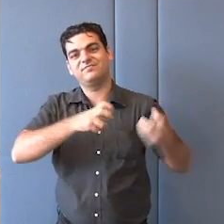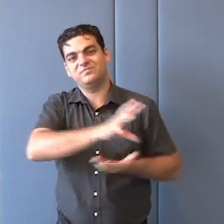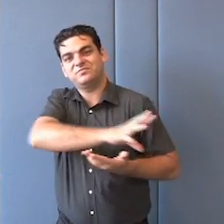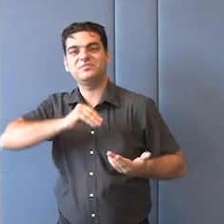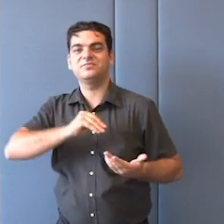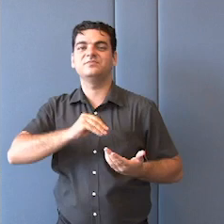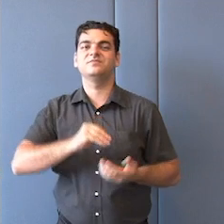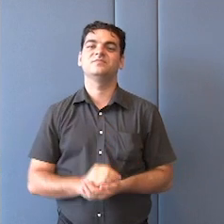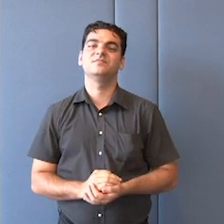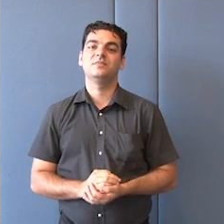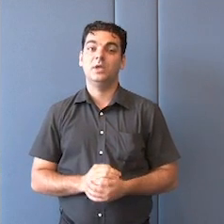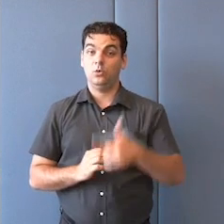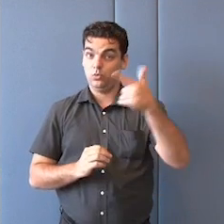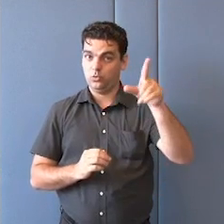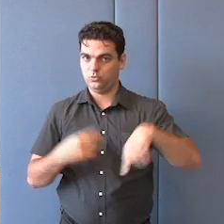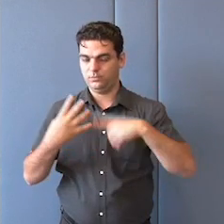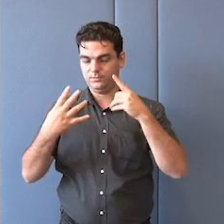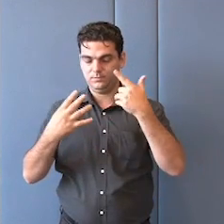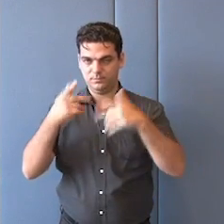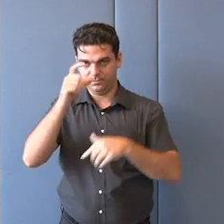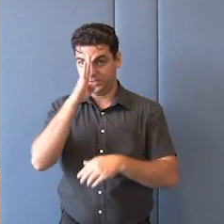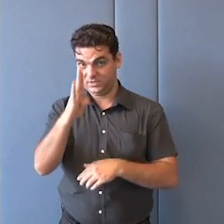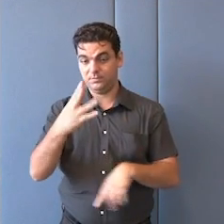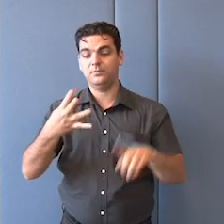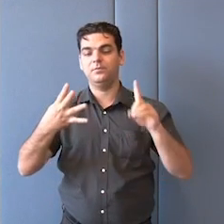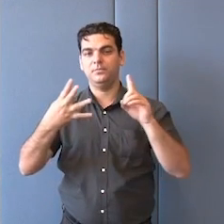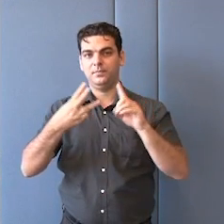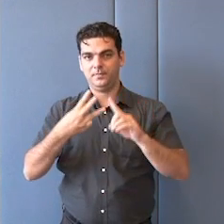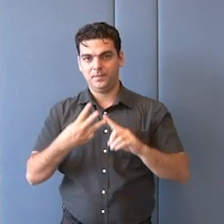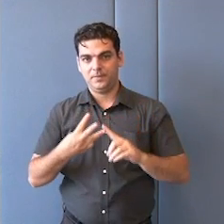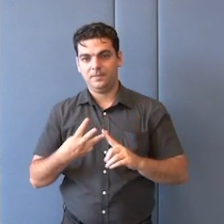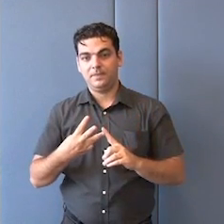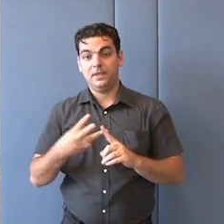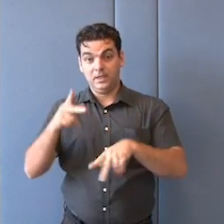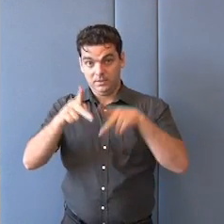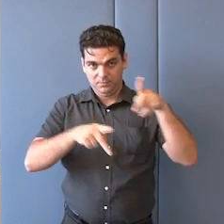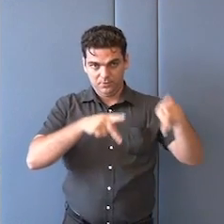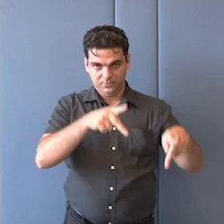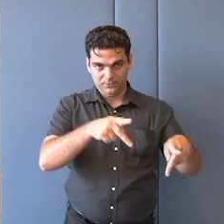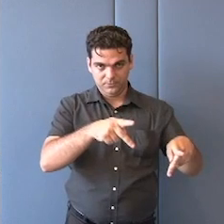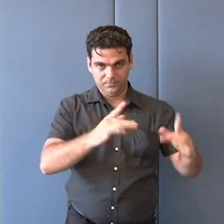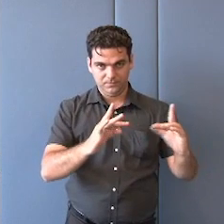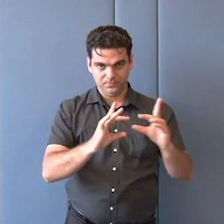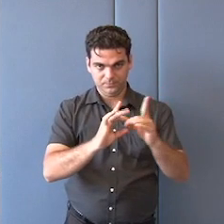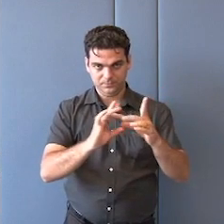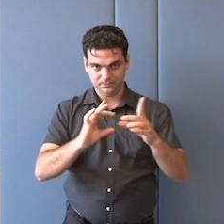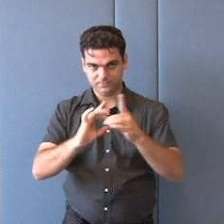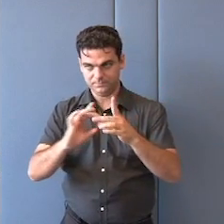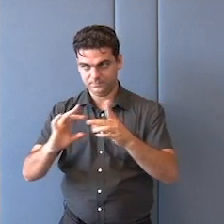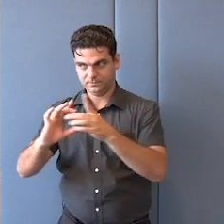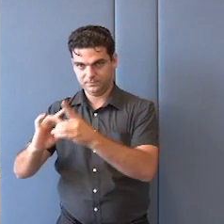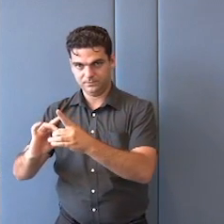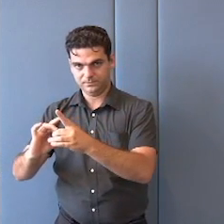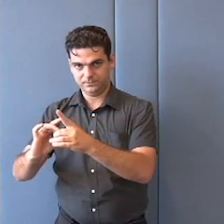mais adiante, o outro princípio do artigo 4º, fala a cooperação entre os povos. Não é a cooperação entre os